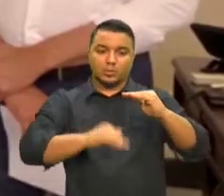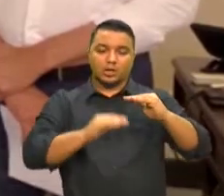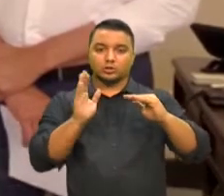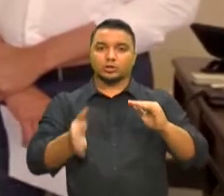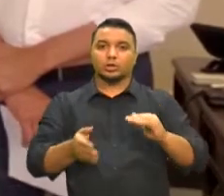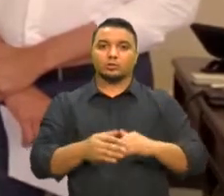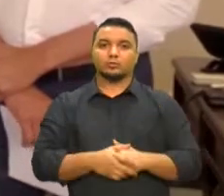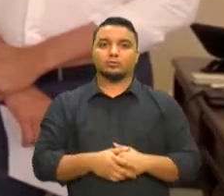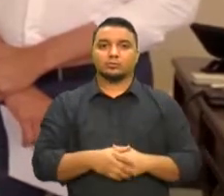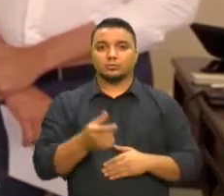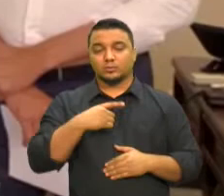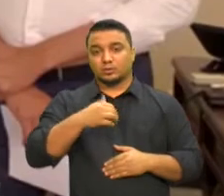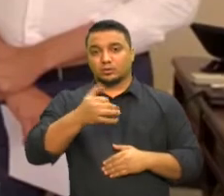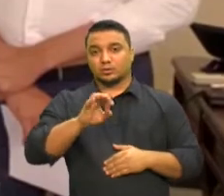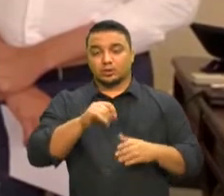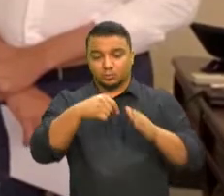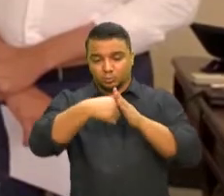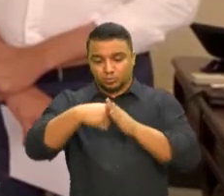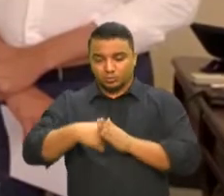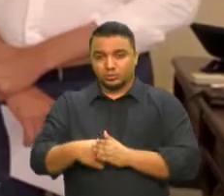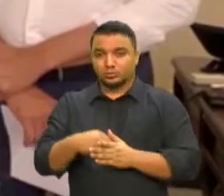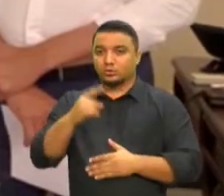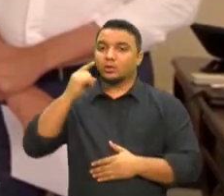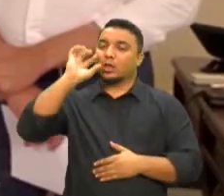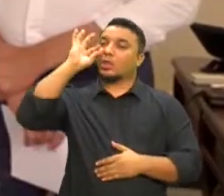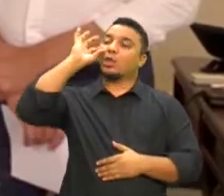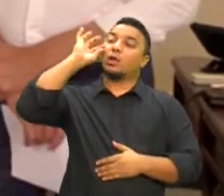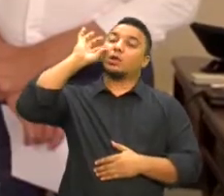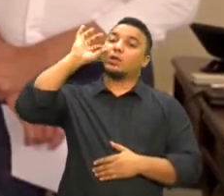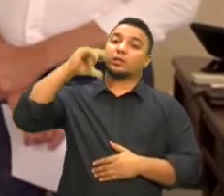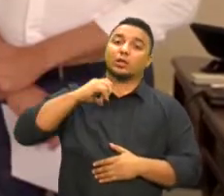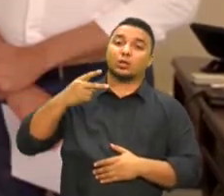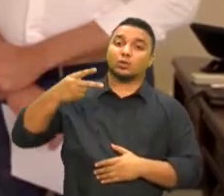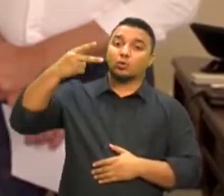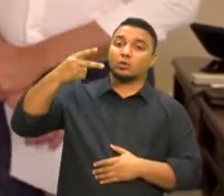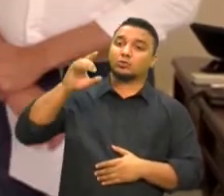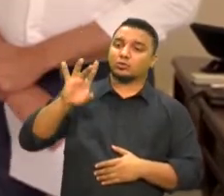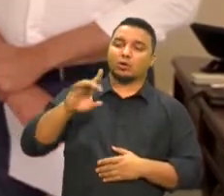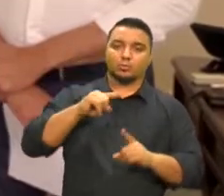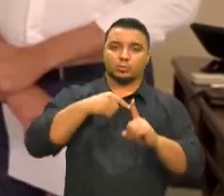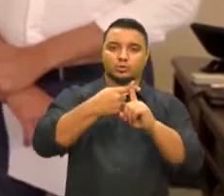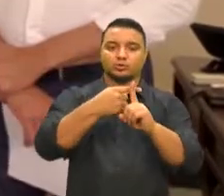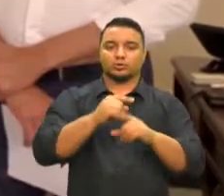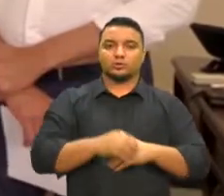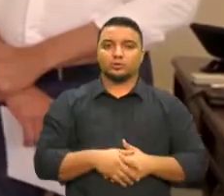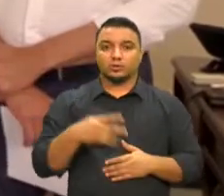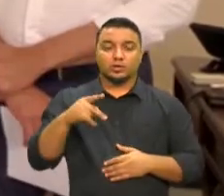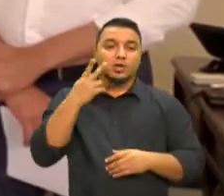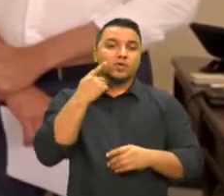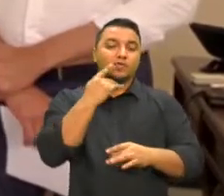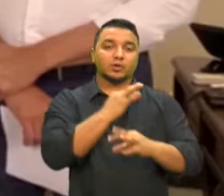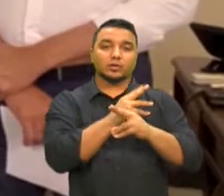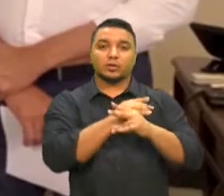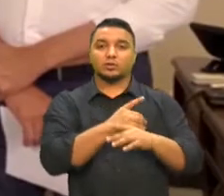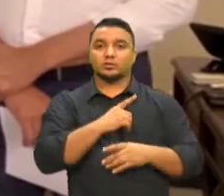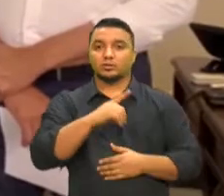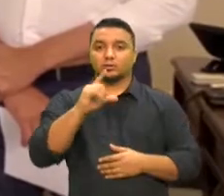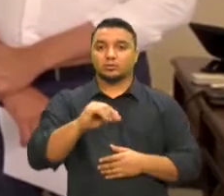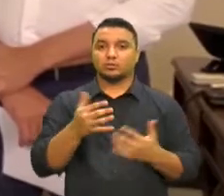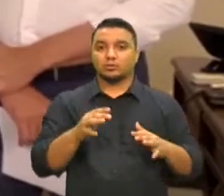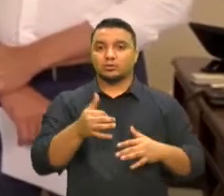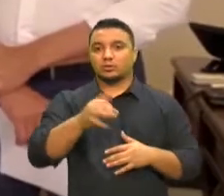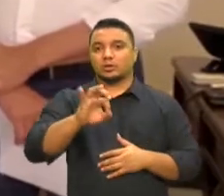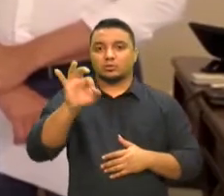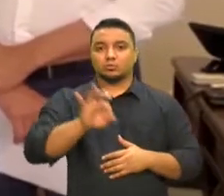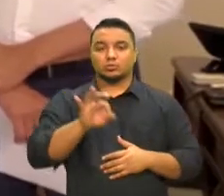de cada 10 exames de suave, somente 2 são positivos, e no caso de Fortaleza, governador, esse número está em torno de 10%.